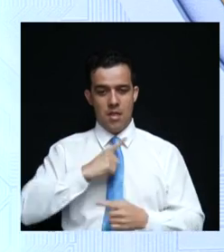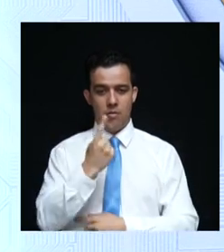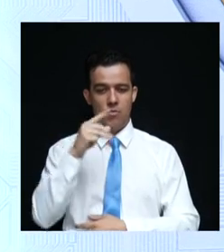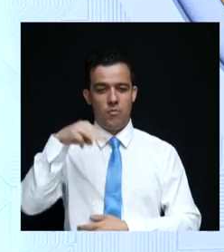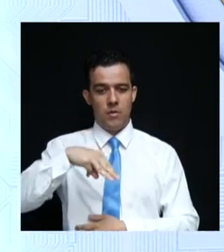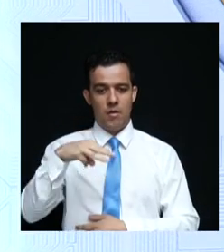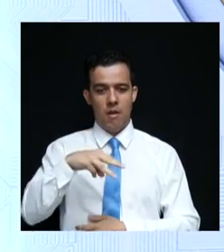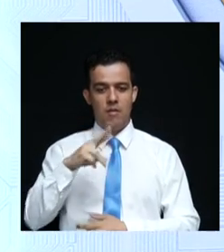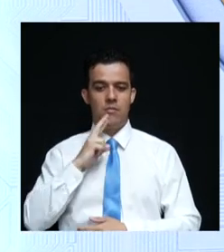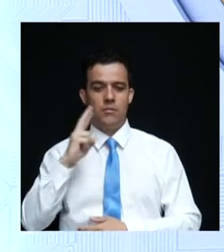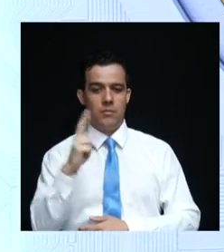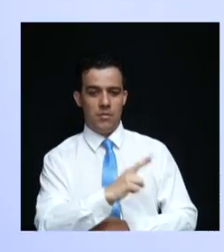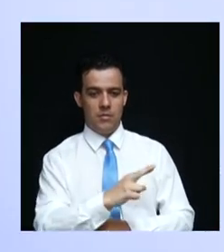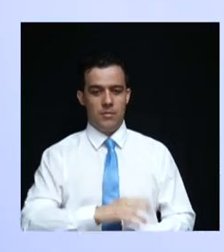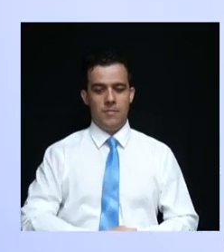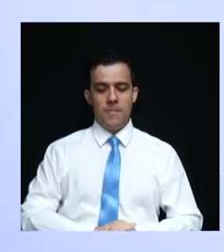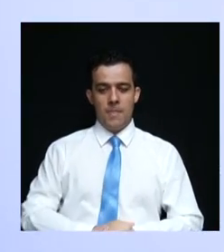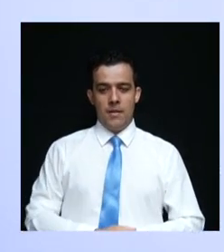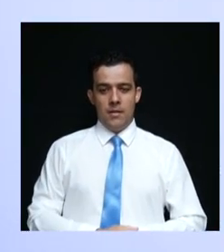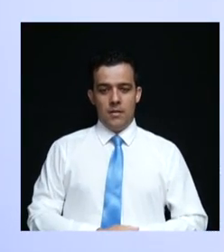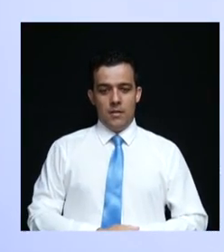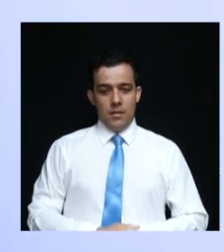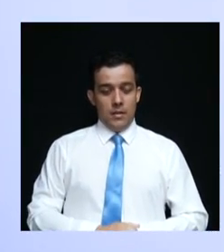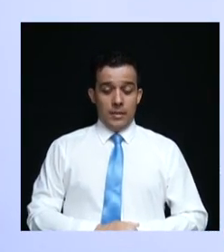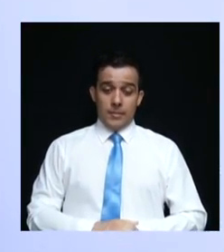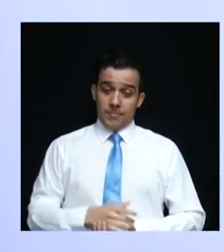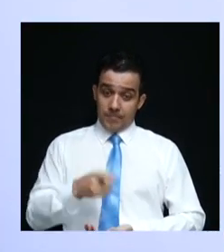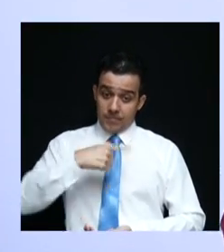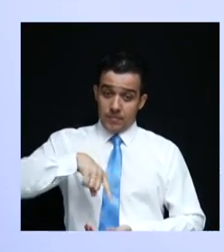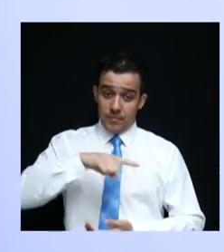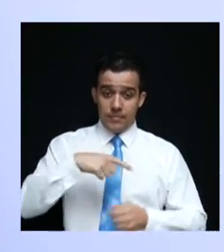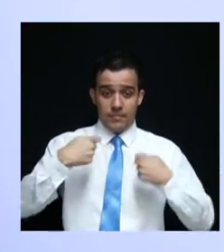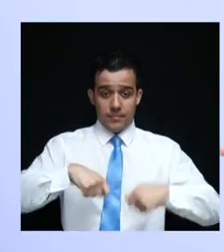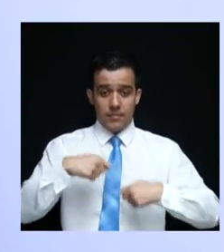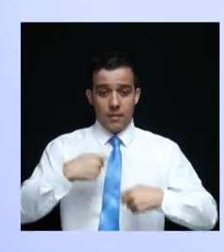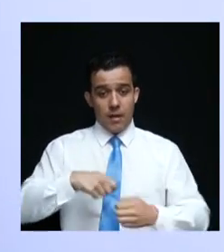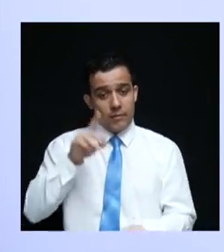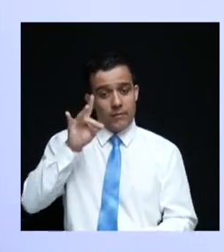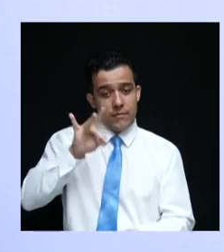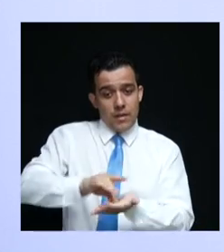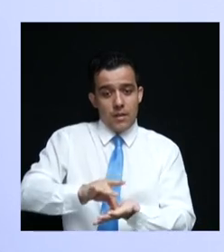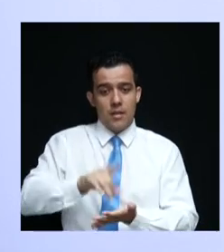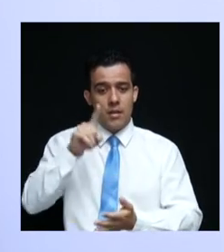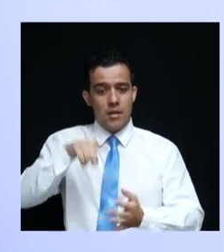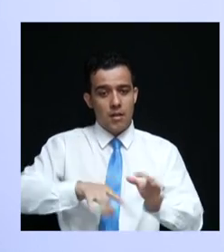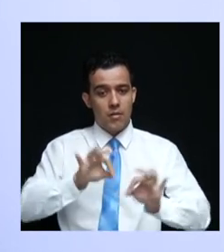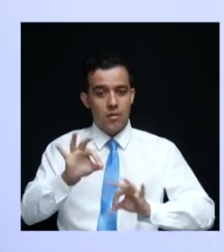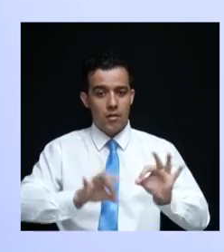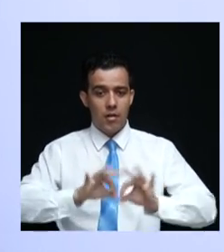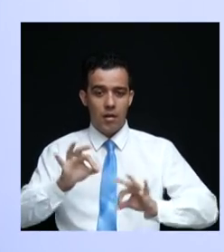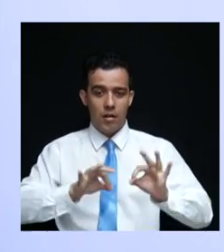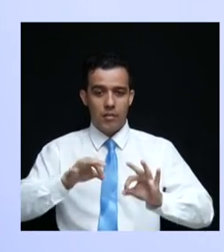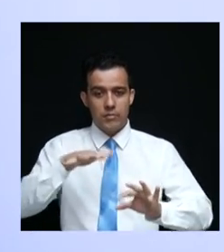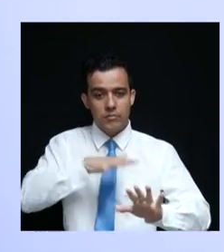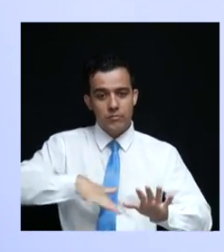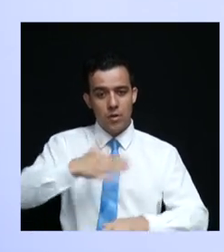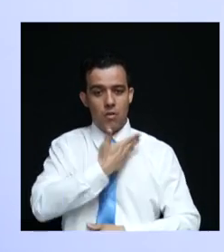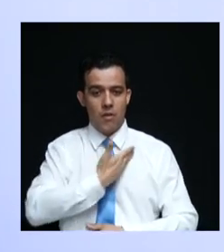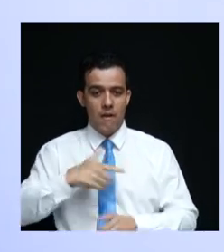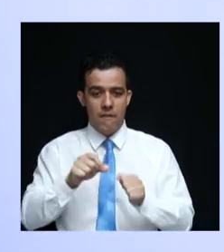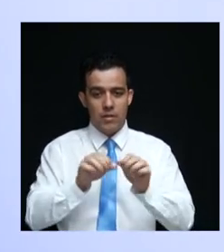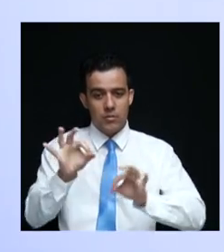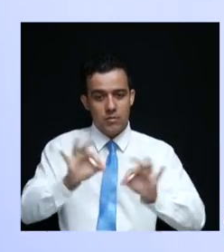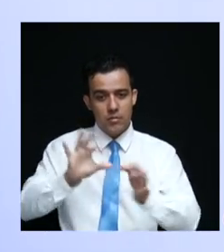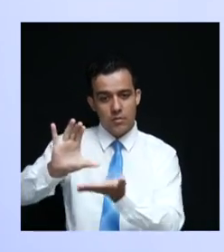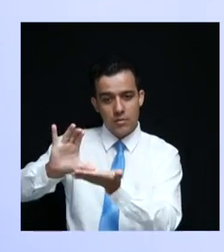para comentar esta resposta. Bom, nós precisamos verdadeiramente organizar a casa, fazer uma arrumação no orçamento